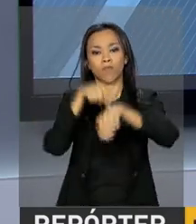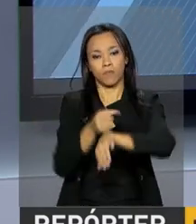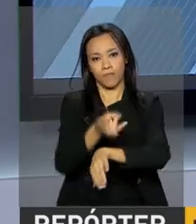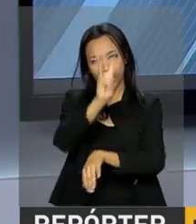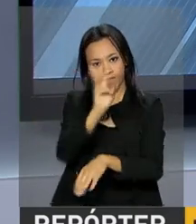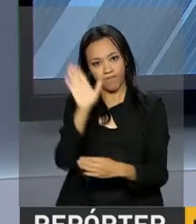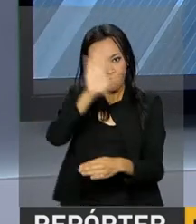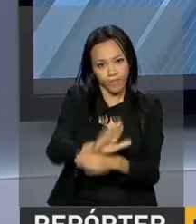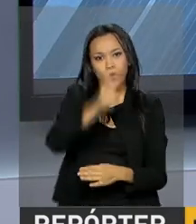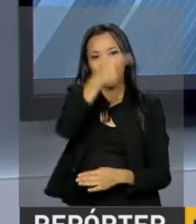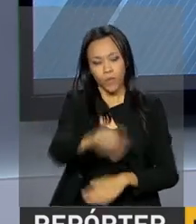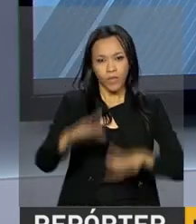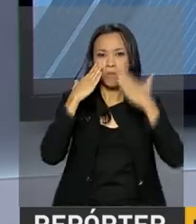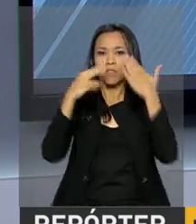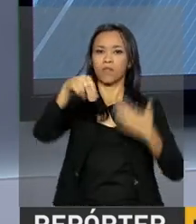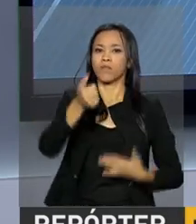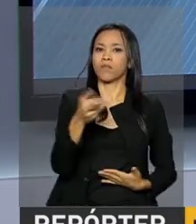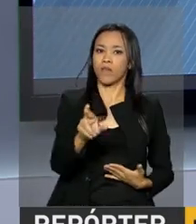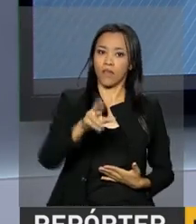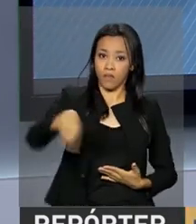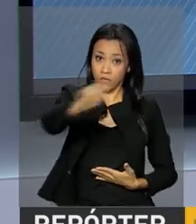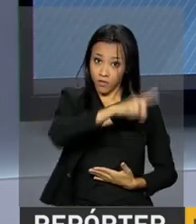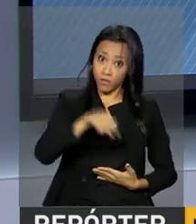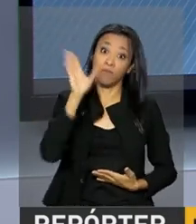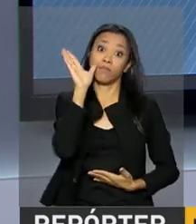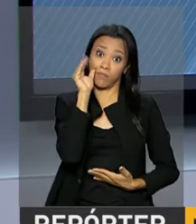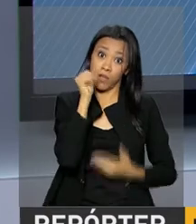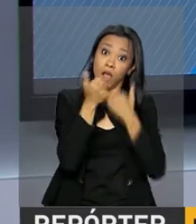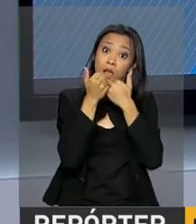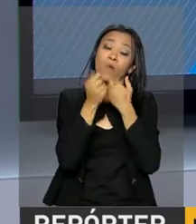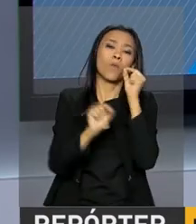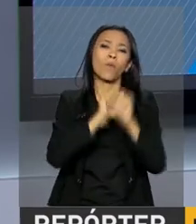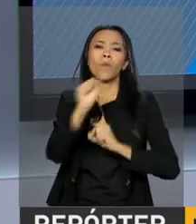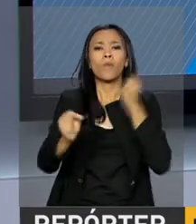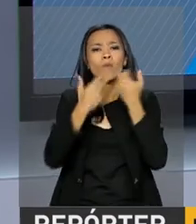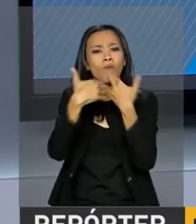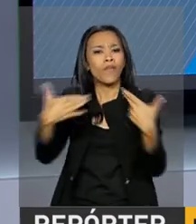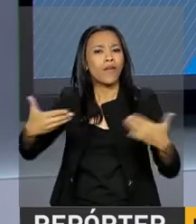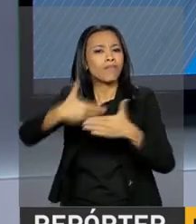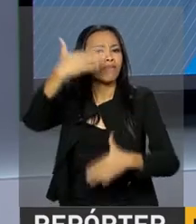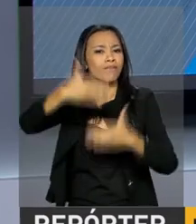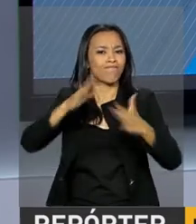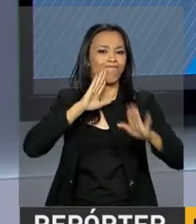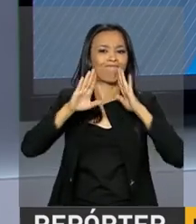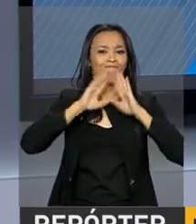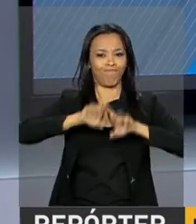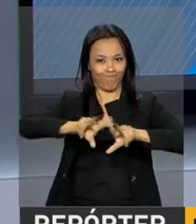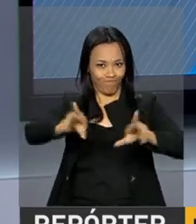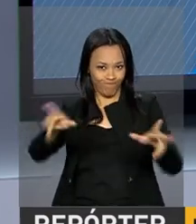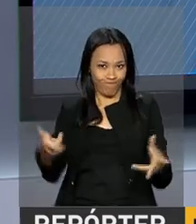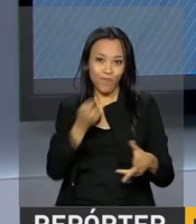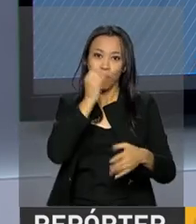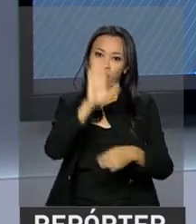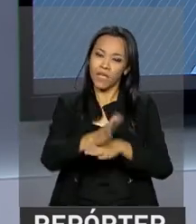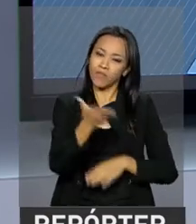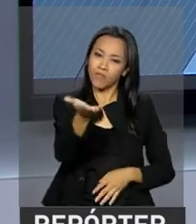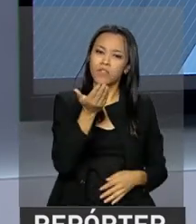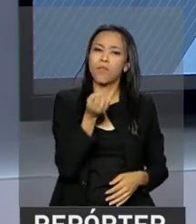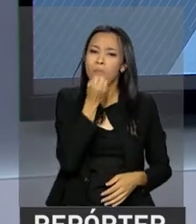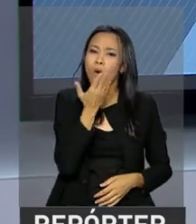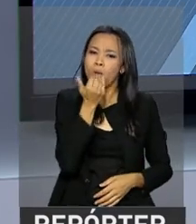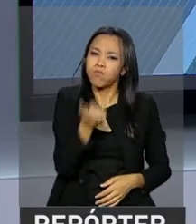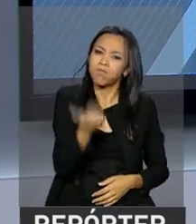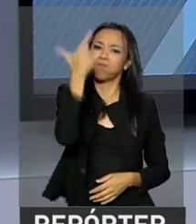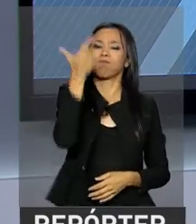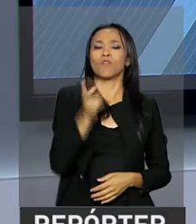3 da tarde na próxima edição do Repórter NBR. Você pode acompanhar as novidades também em nossas redes sociais. Uma boa tarde para você, um bom